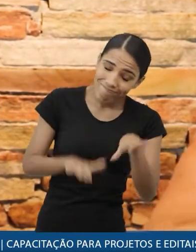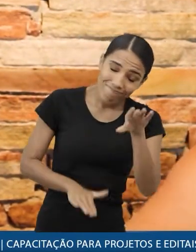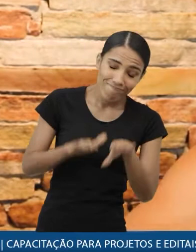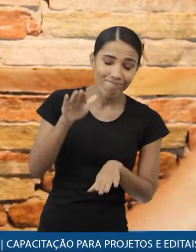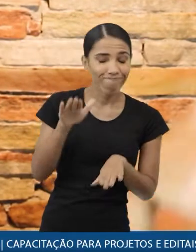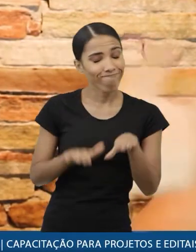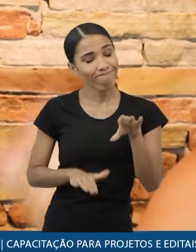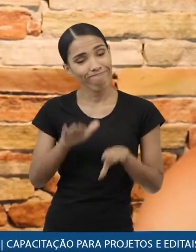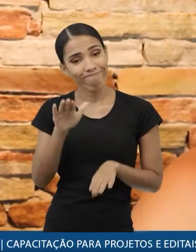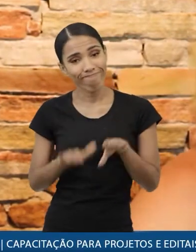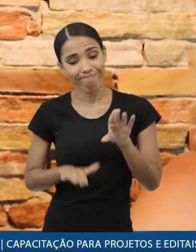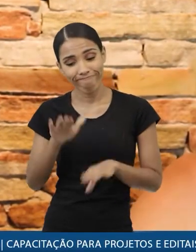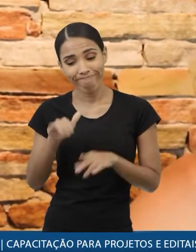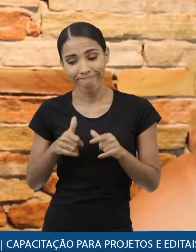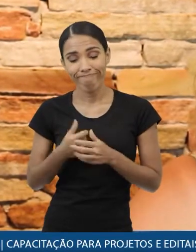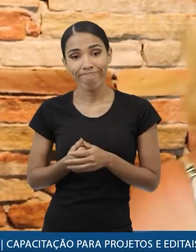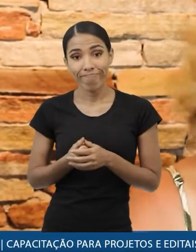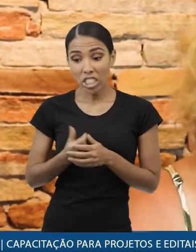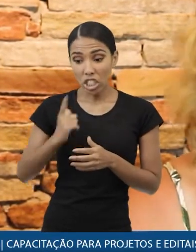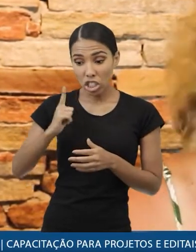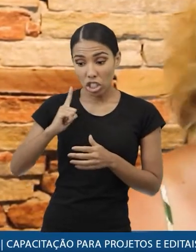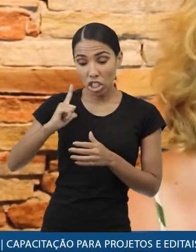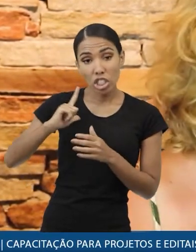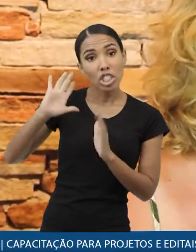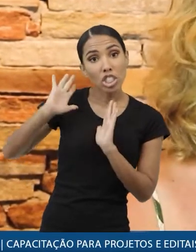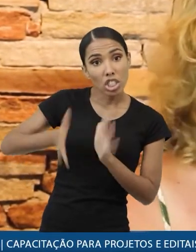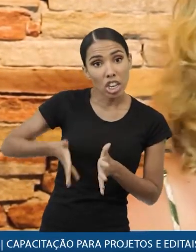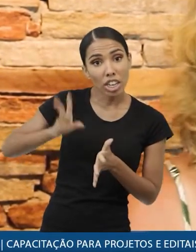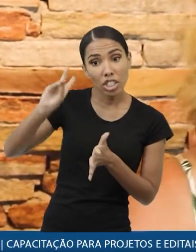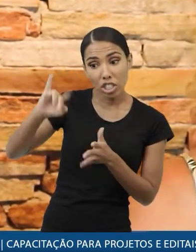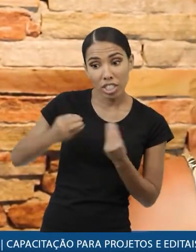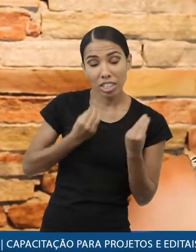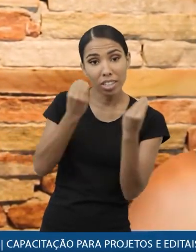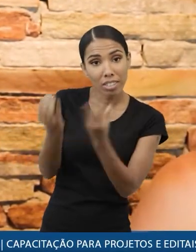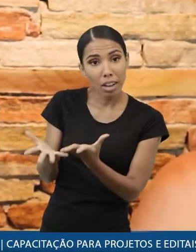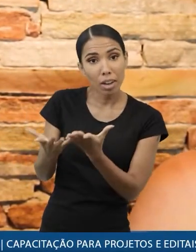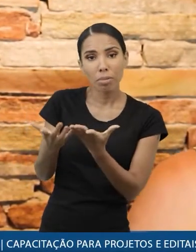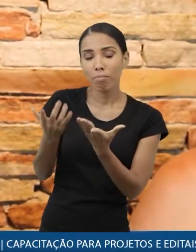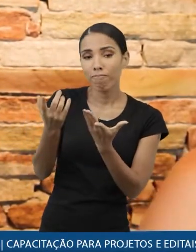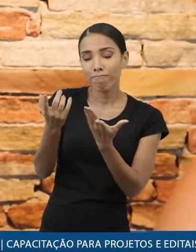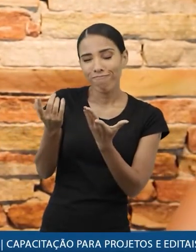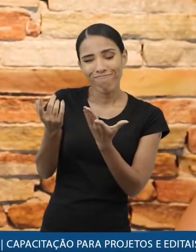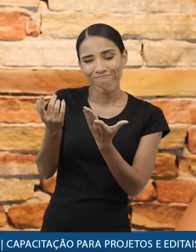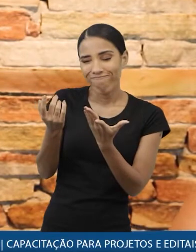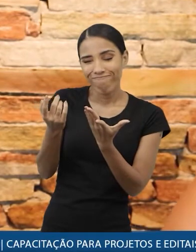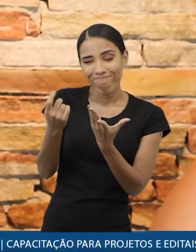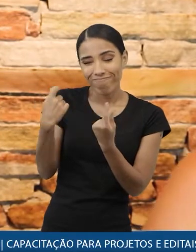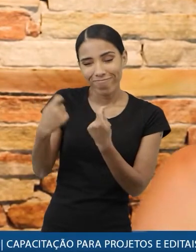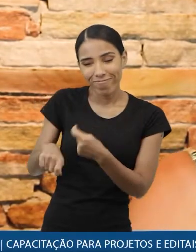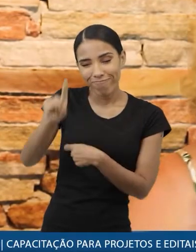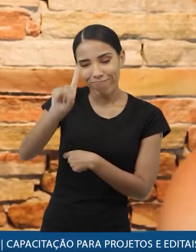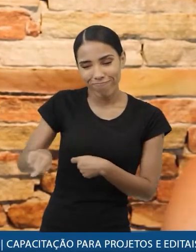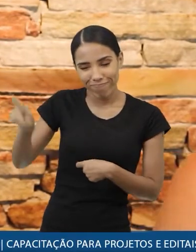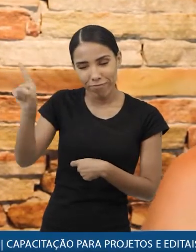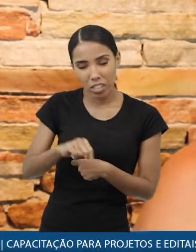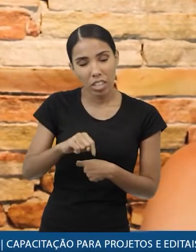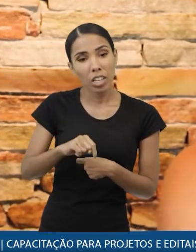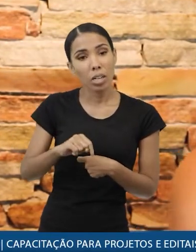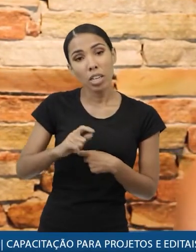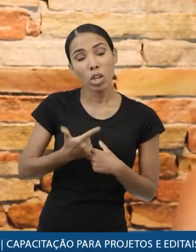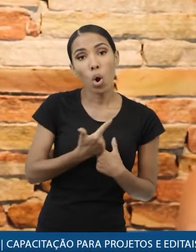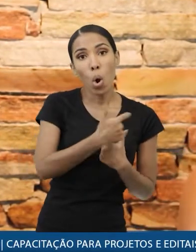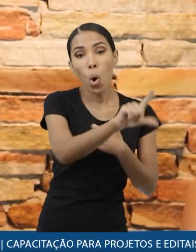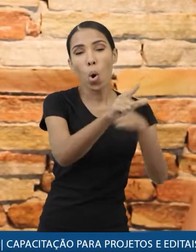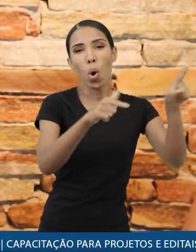deixar de fazer alguma determinada entrega que estava prevista e valorizar outras para dar conta de pelo menos uma